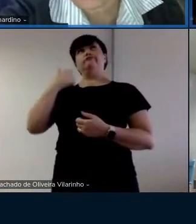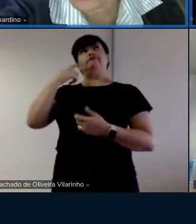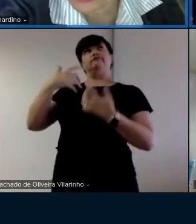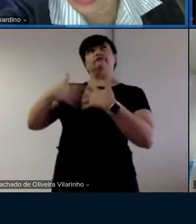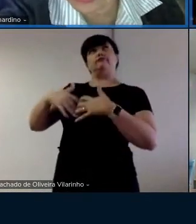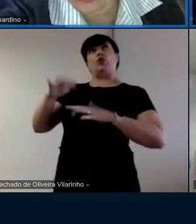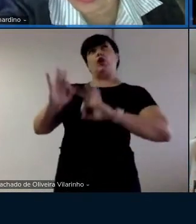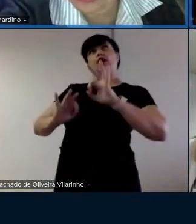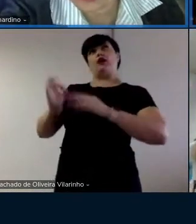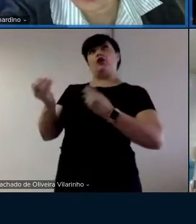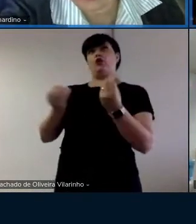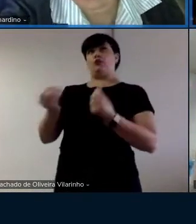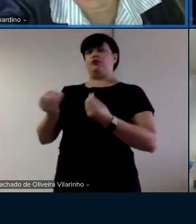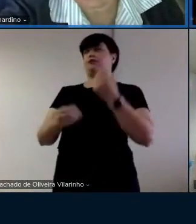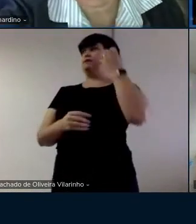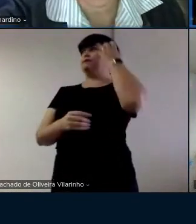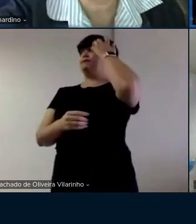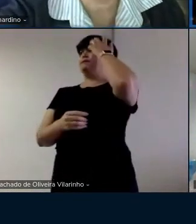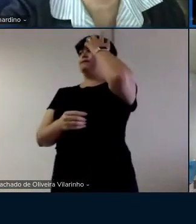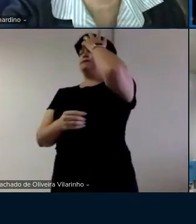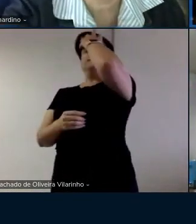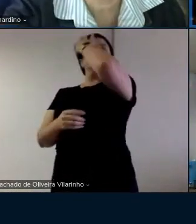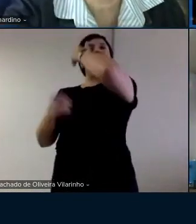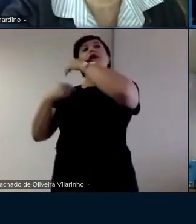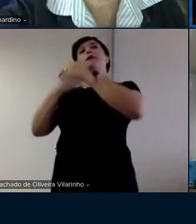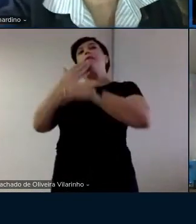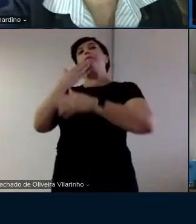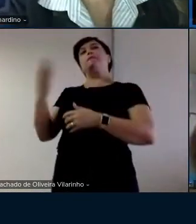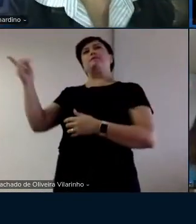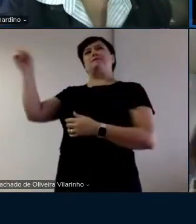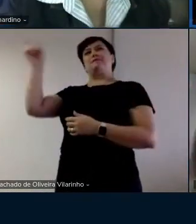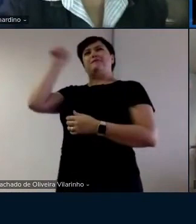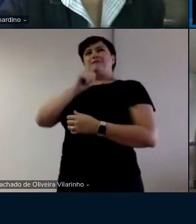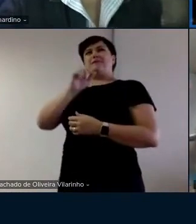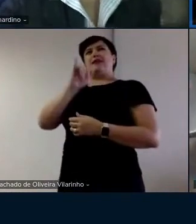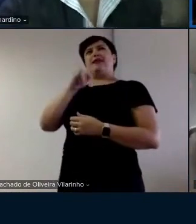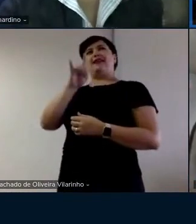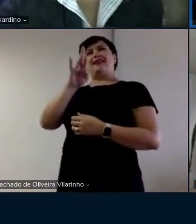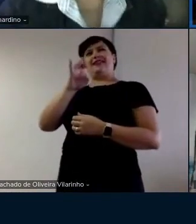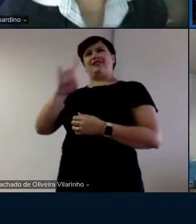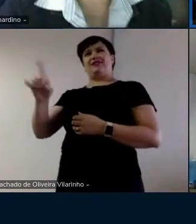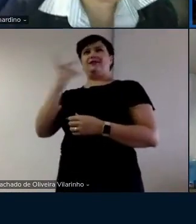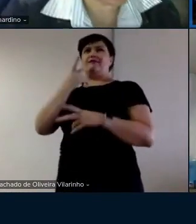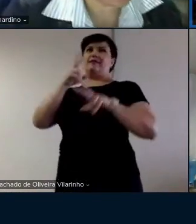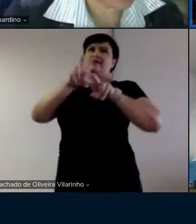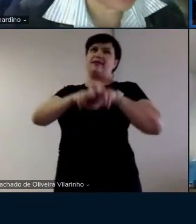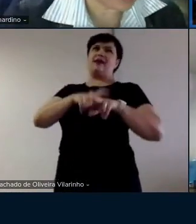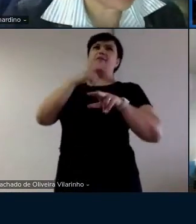pouquinho. Deixa eu iniciar aqui. Eu vou pedir para a Ingrid para ela sentar, para ela me dar vontade.